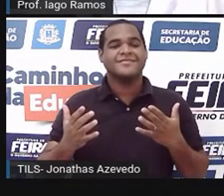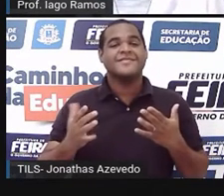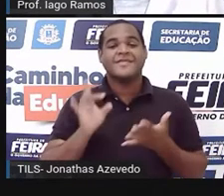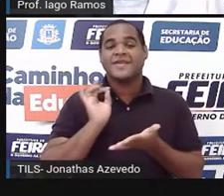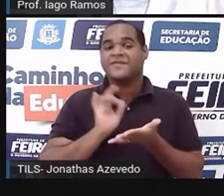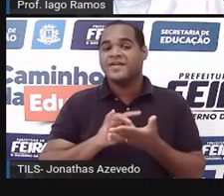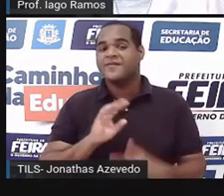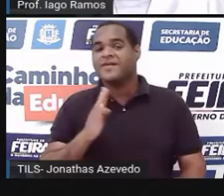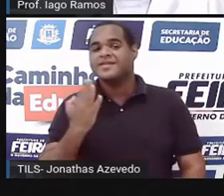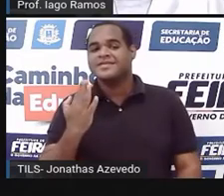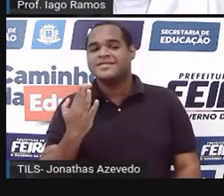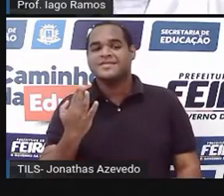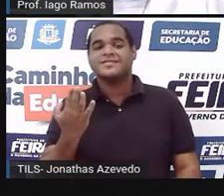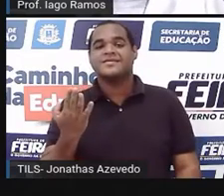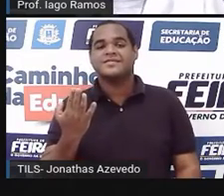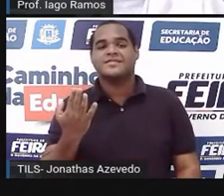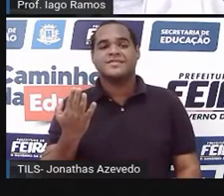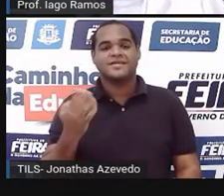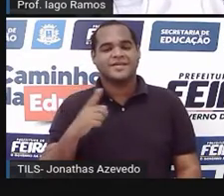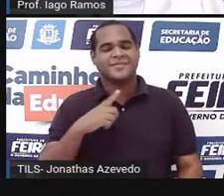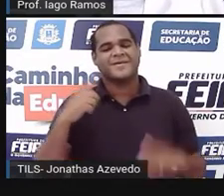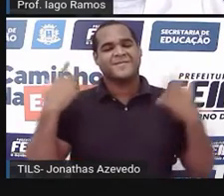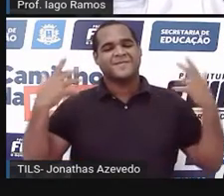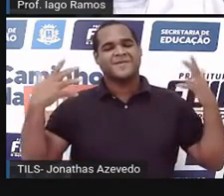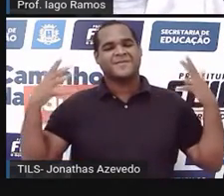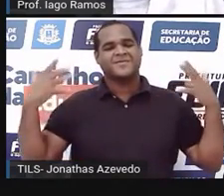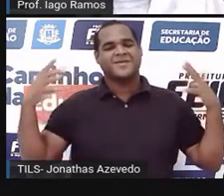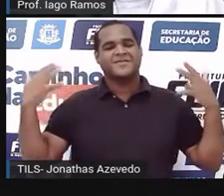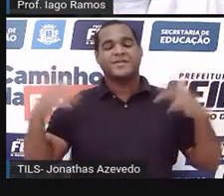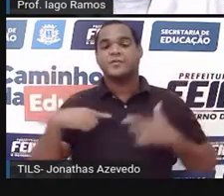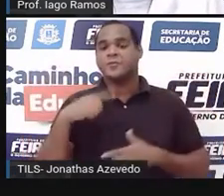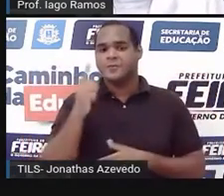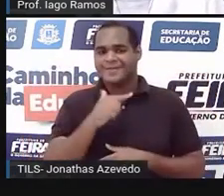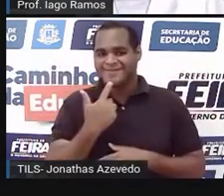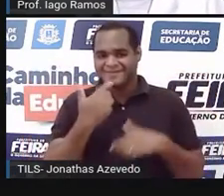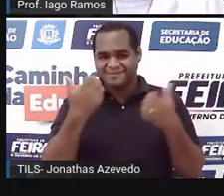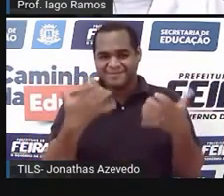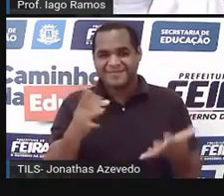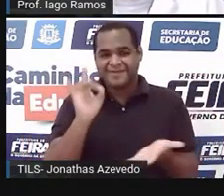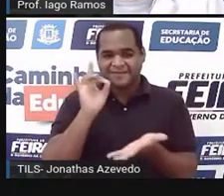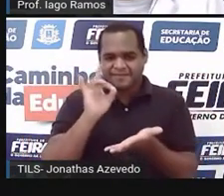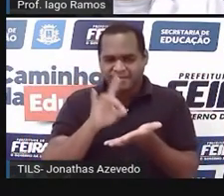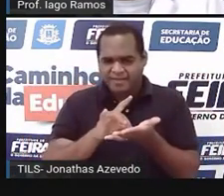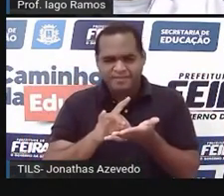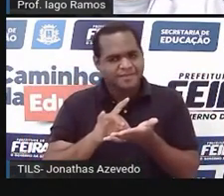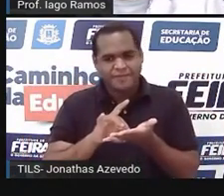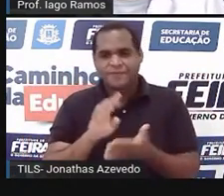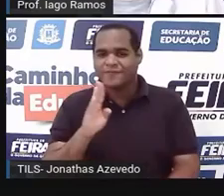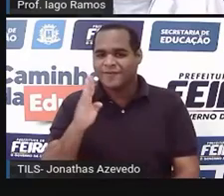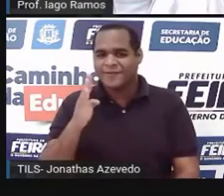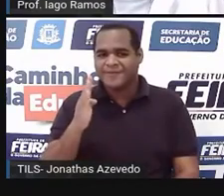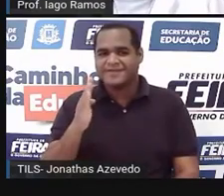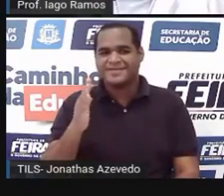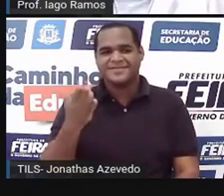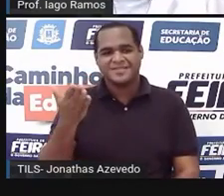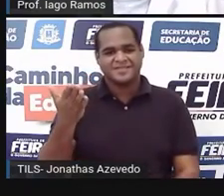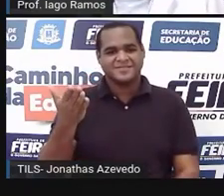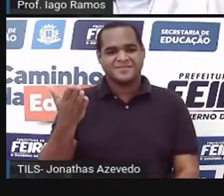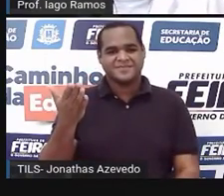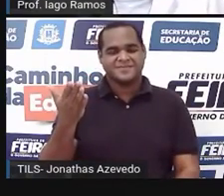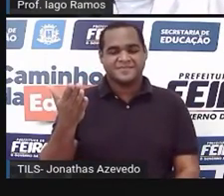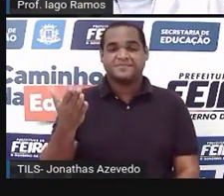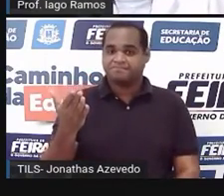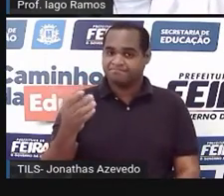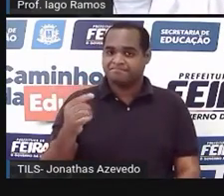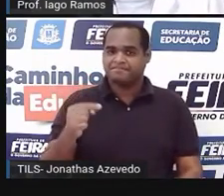Verdadeiro ou falso? Parabéns para você que disse que é falso, né? Ali está